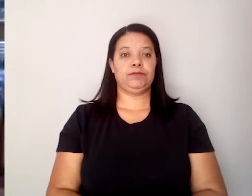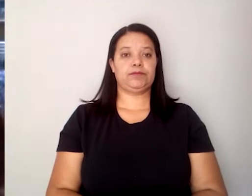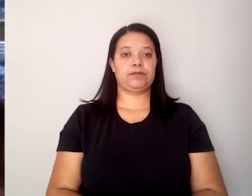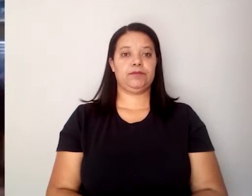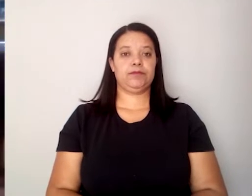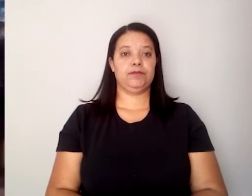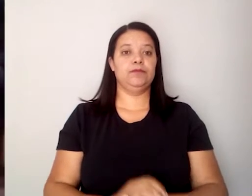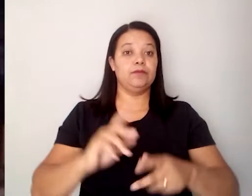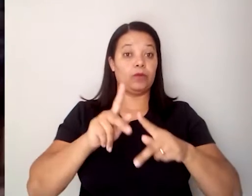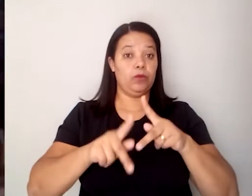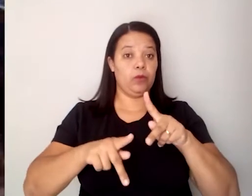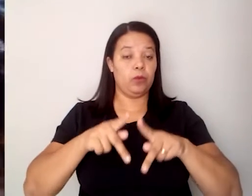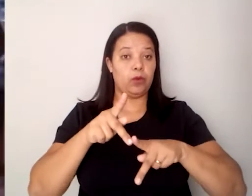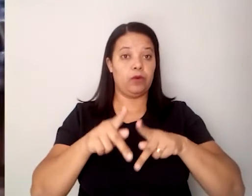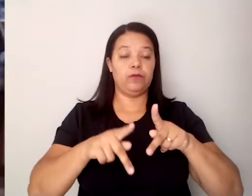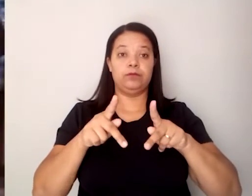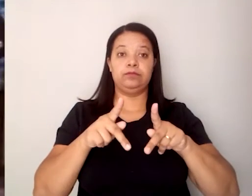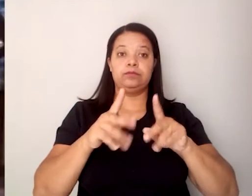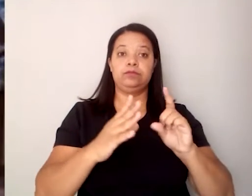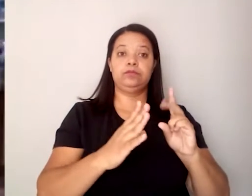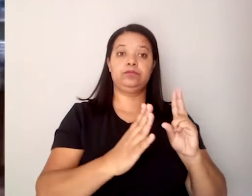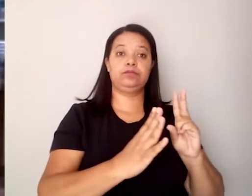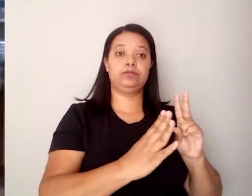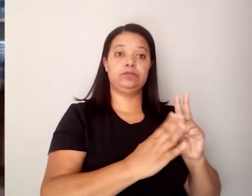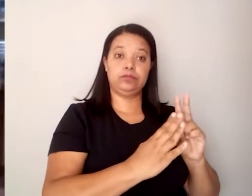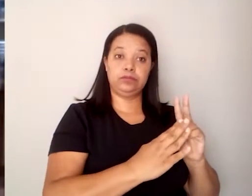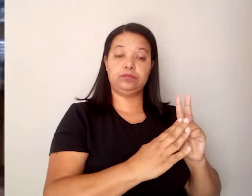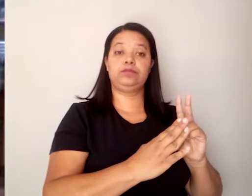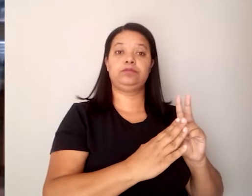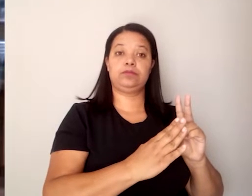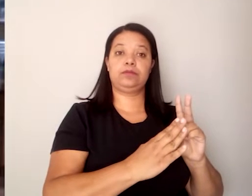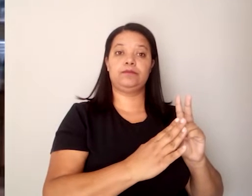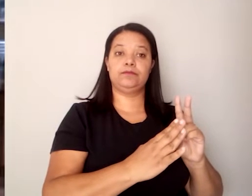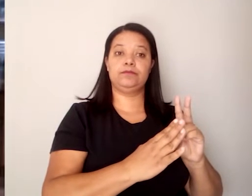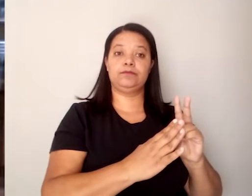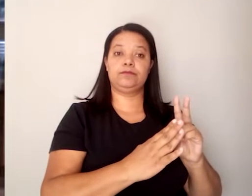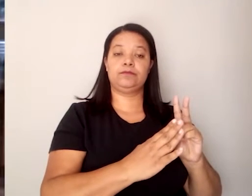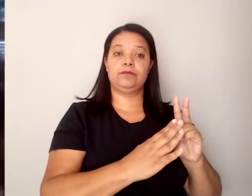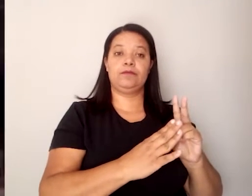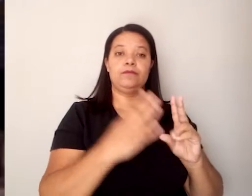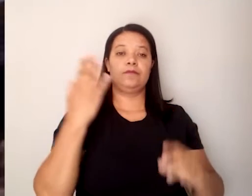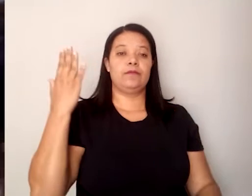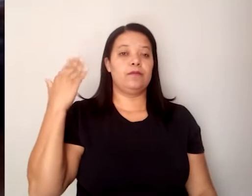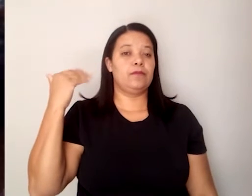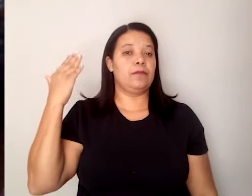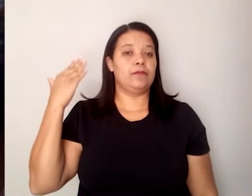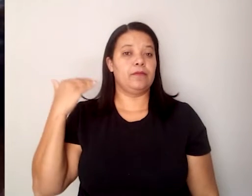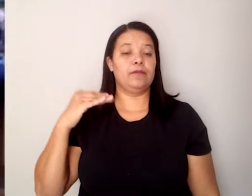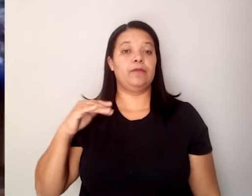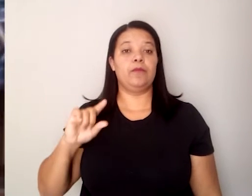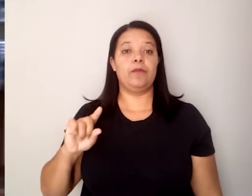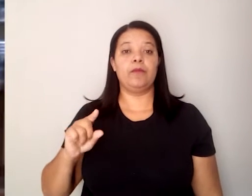desses povos, chamados povos indígenas. E, 1996,